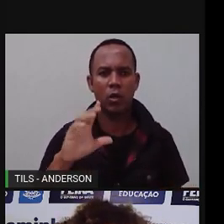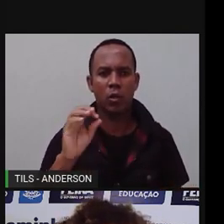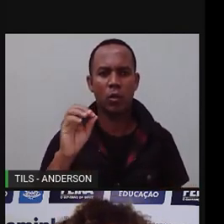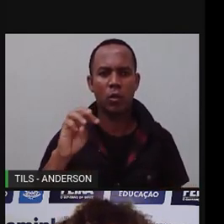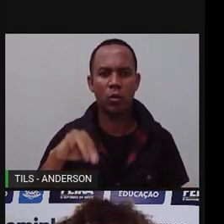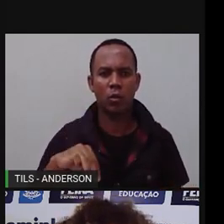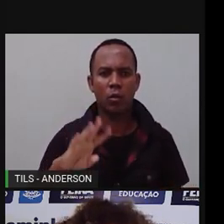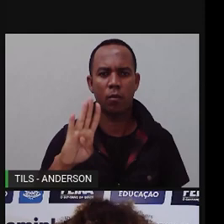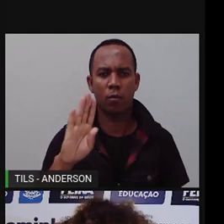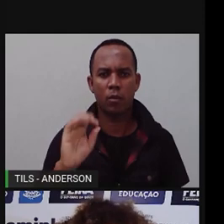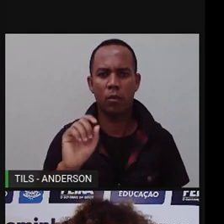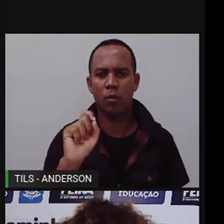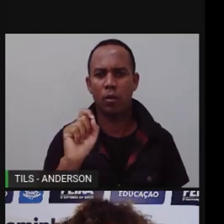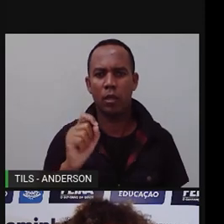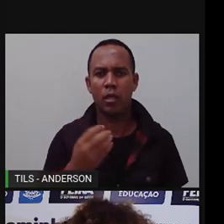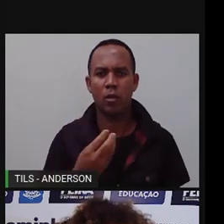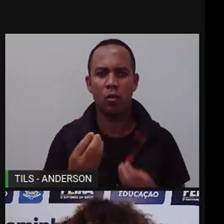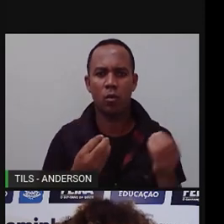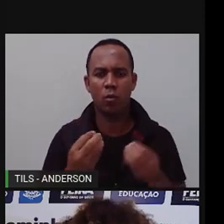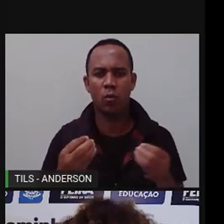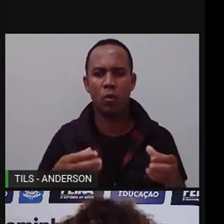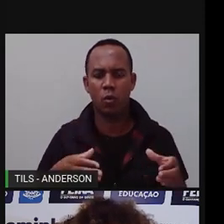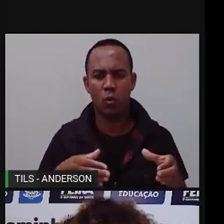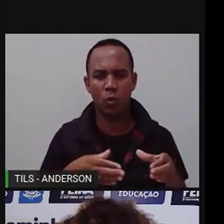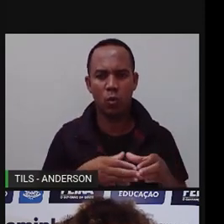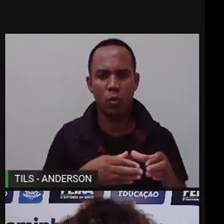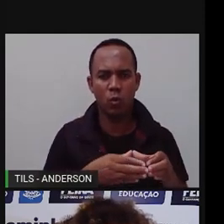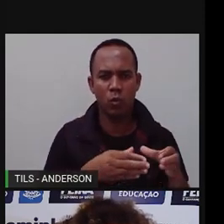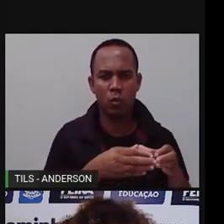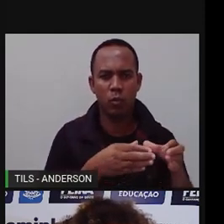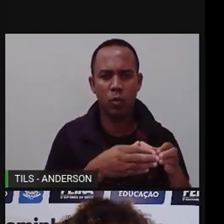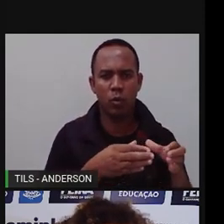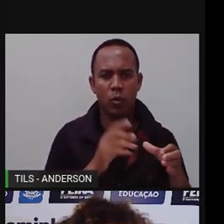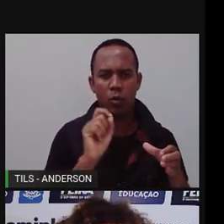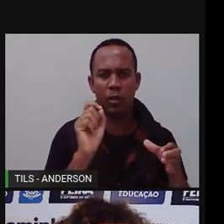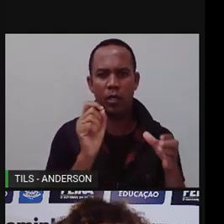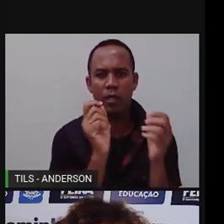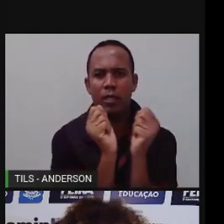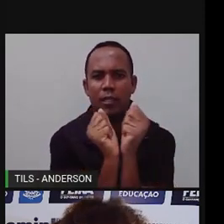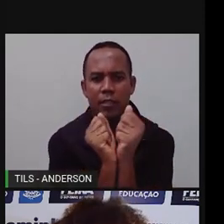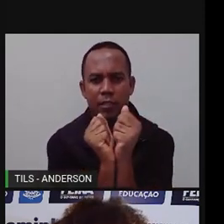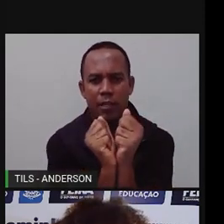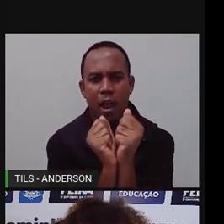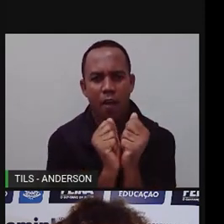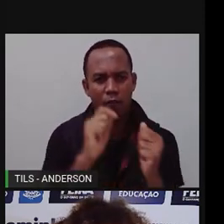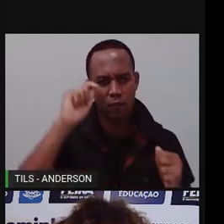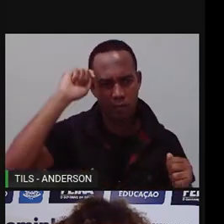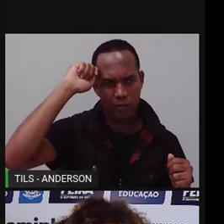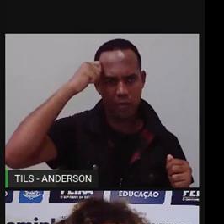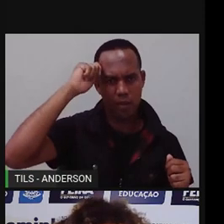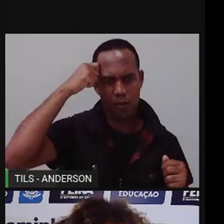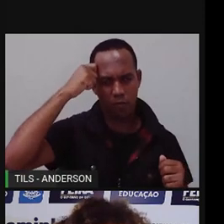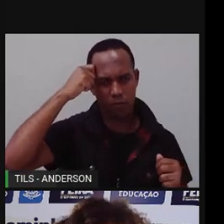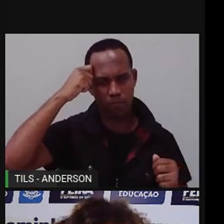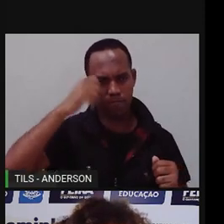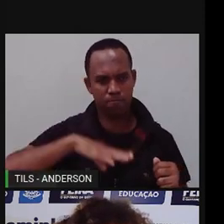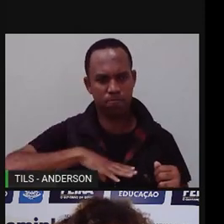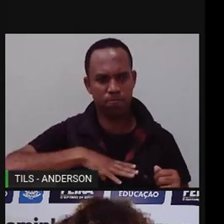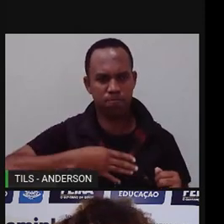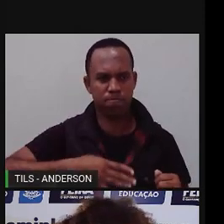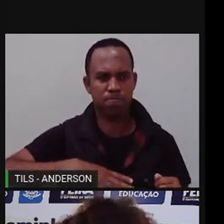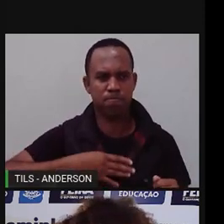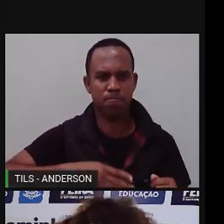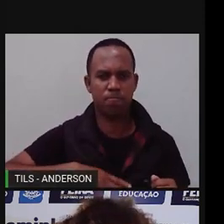é a denominação, né, para comunidades constituídas por escravos negros, que resistiram ao regime